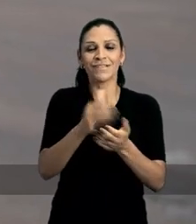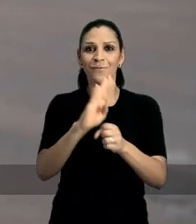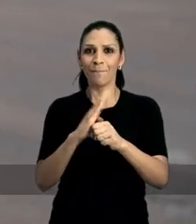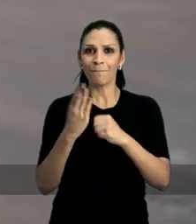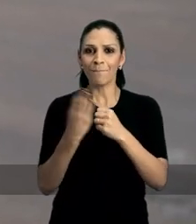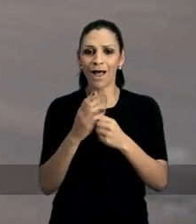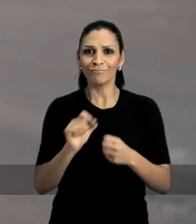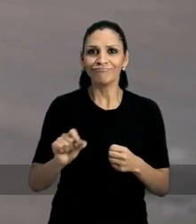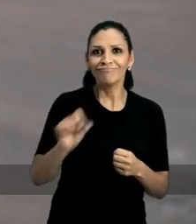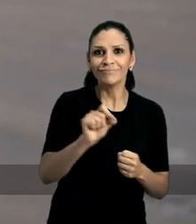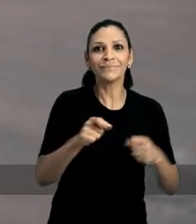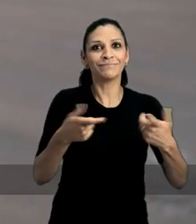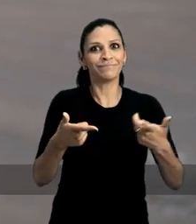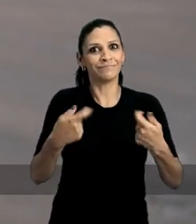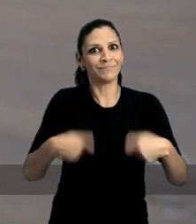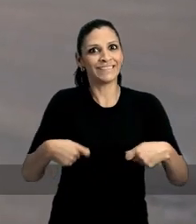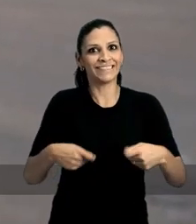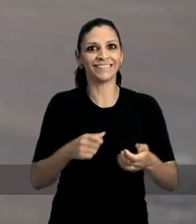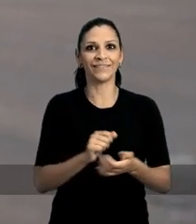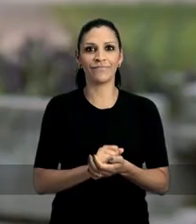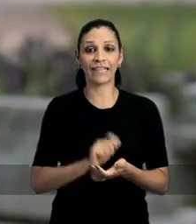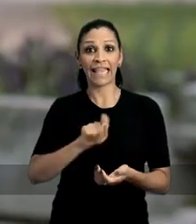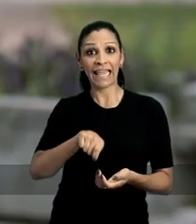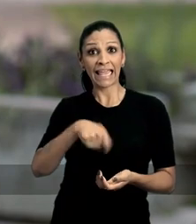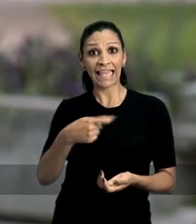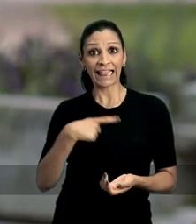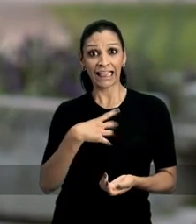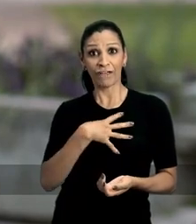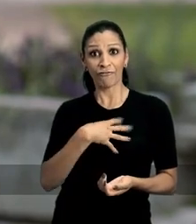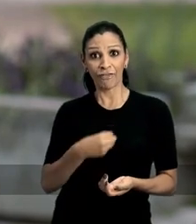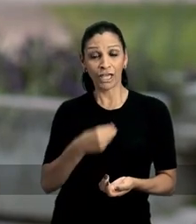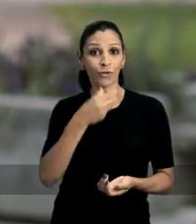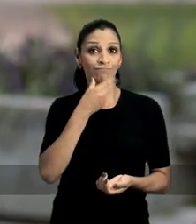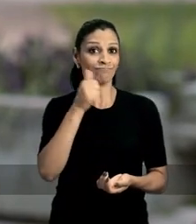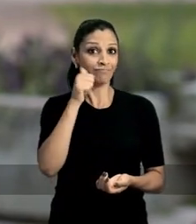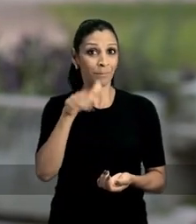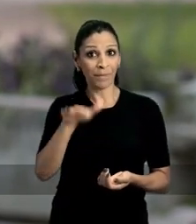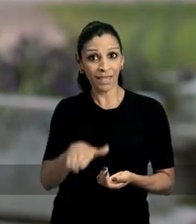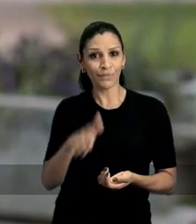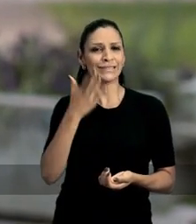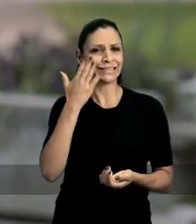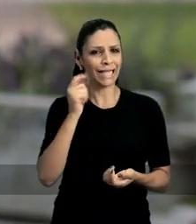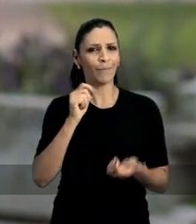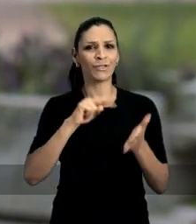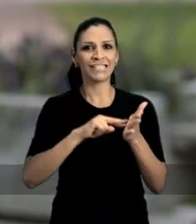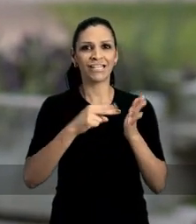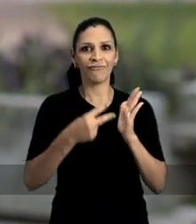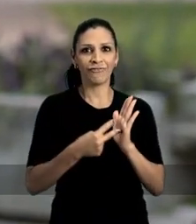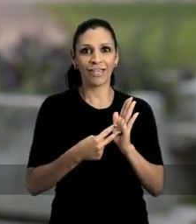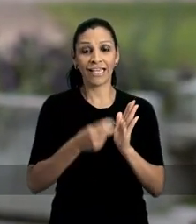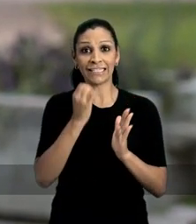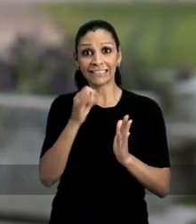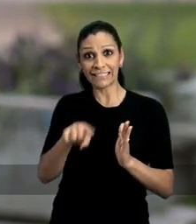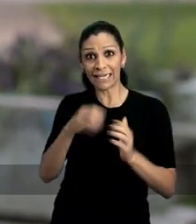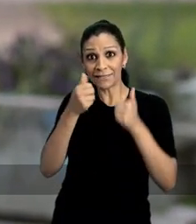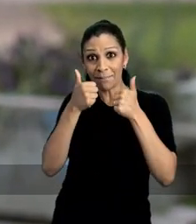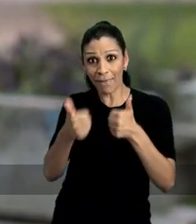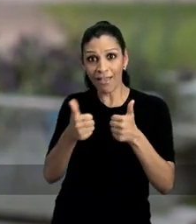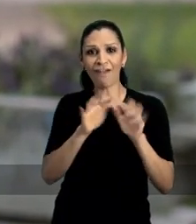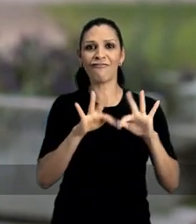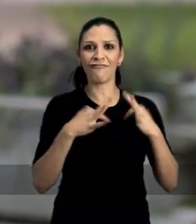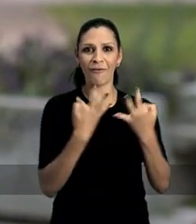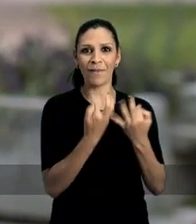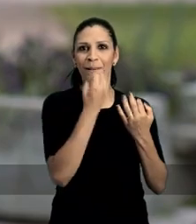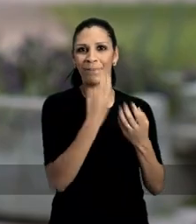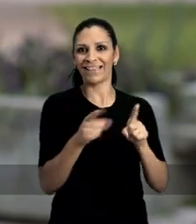começando pelos bairros onde elas mais fazem falta. Quem tem uma filha ou um filho pequeno sabe o que isso significa. Quando eles estão